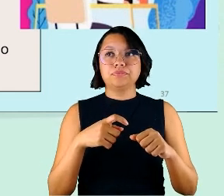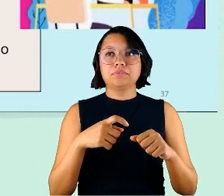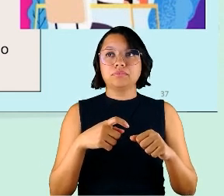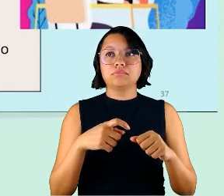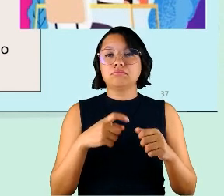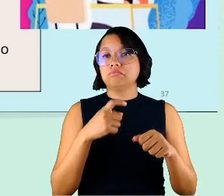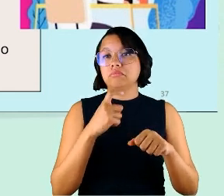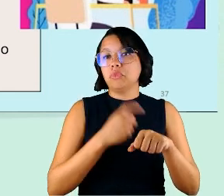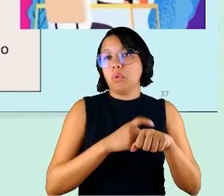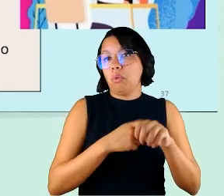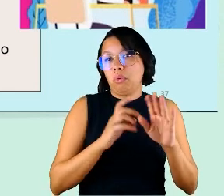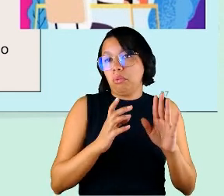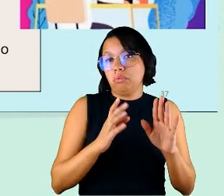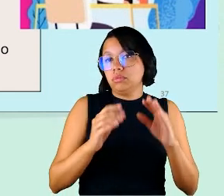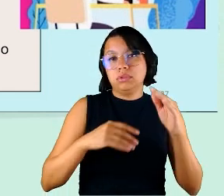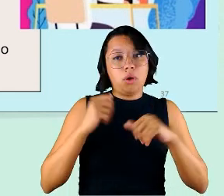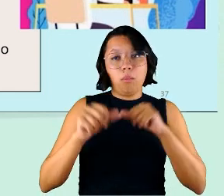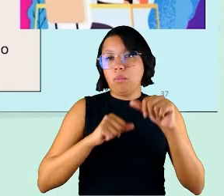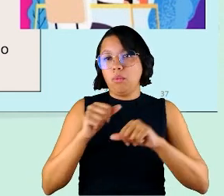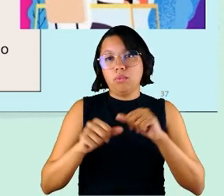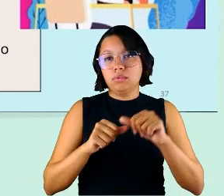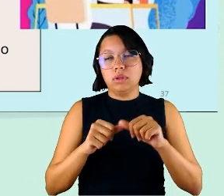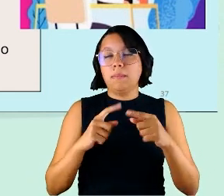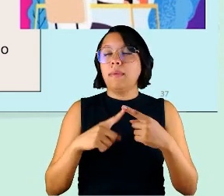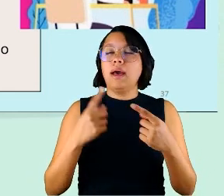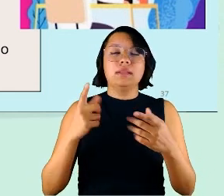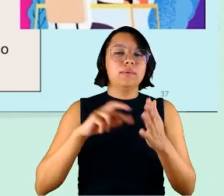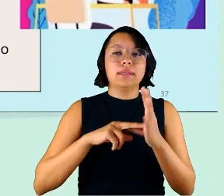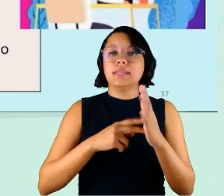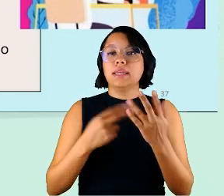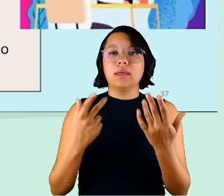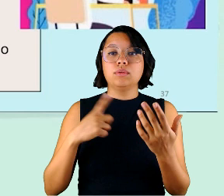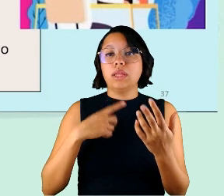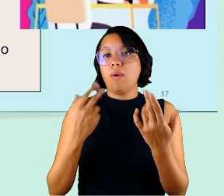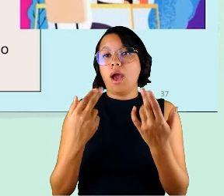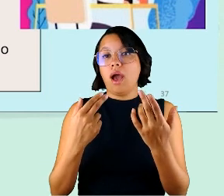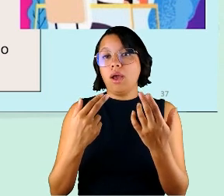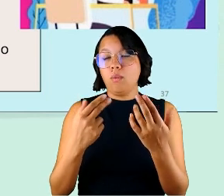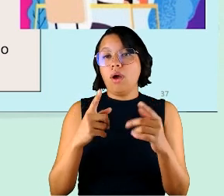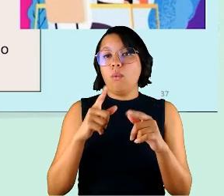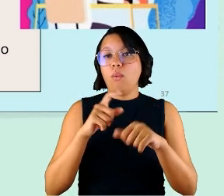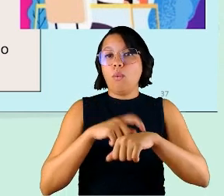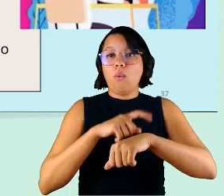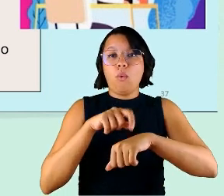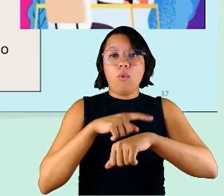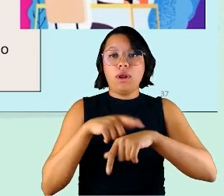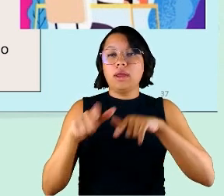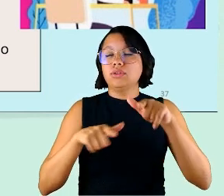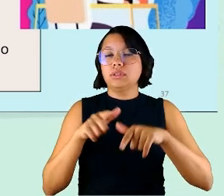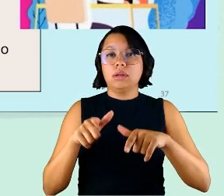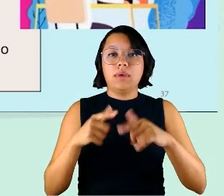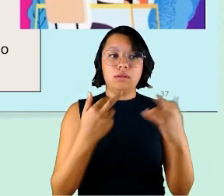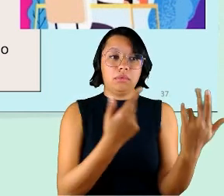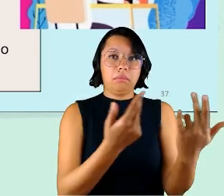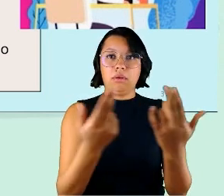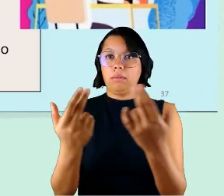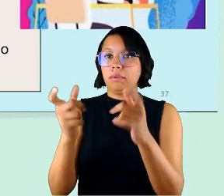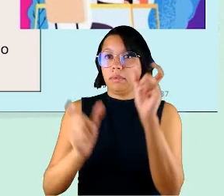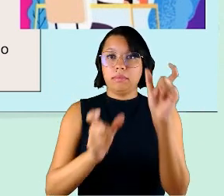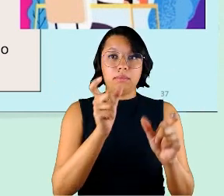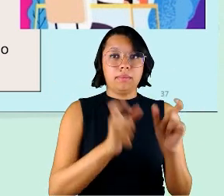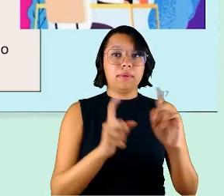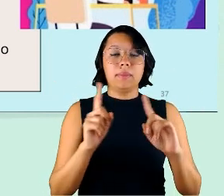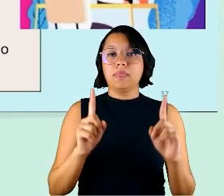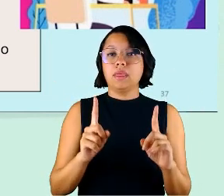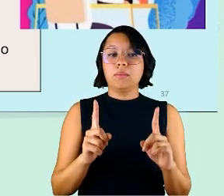dizer que eu tenho que ter exatamente a mesma jornada para todas as pessoas fixos quer dizer previamente estabelecidos pela organização